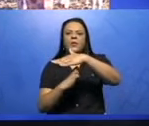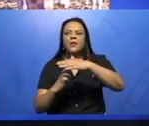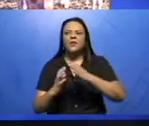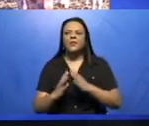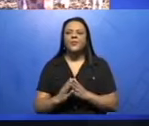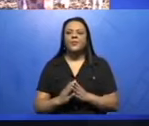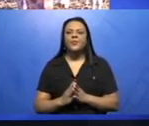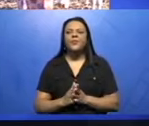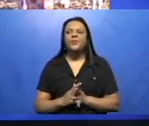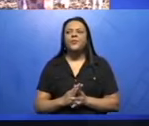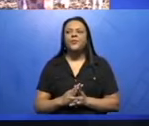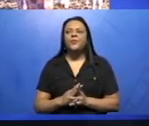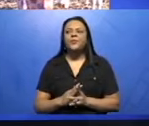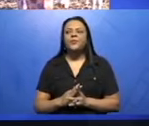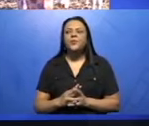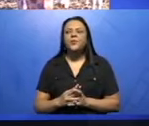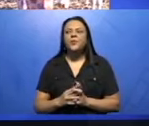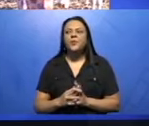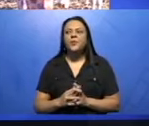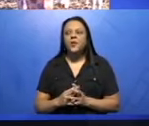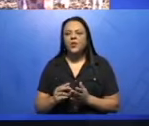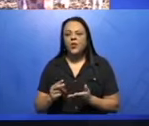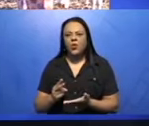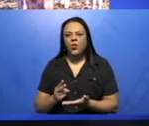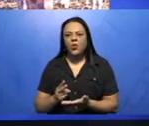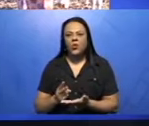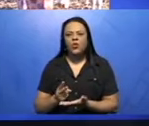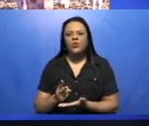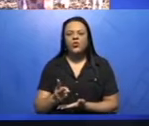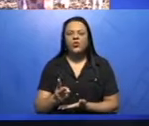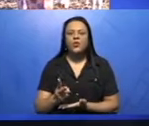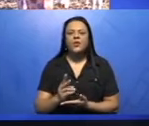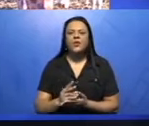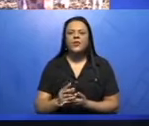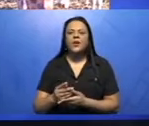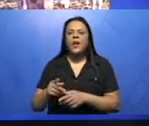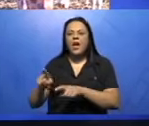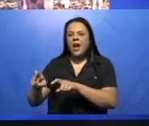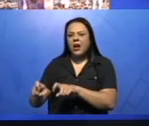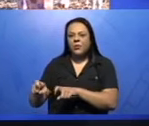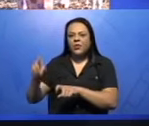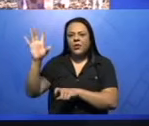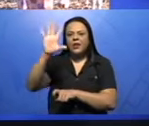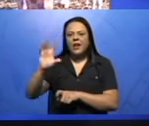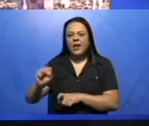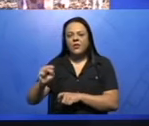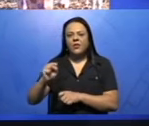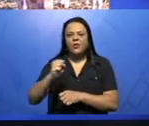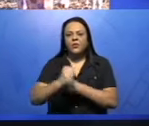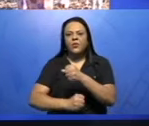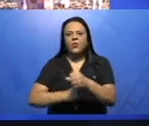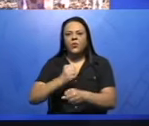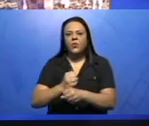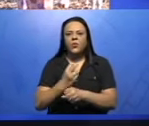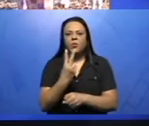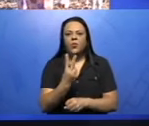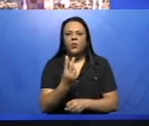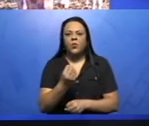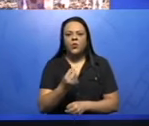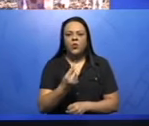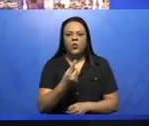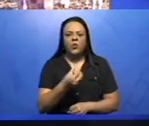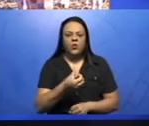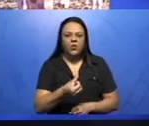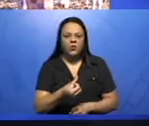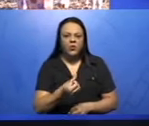agropecuária e do continente, vamos, na verdade, começar o assunto da agropecuária. Em 2016, o PIB